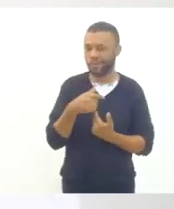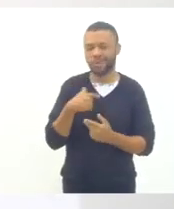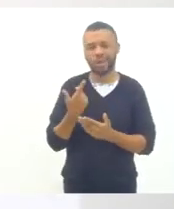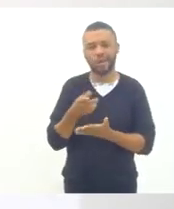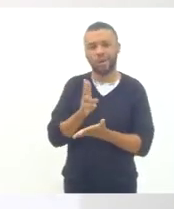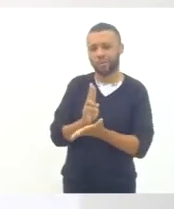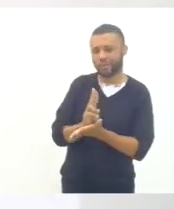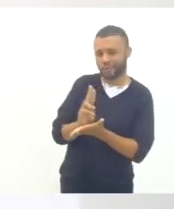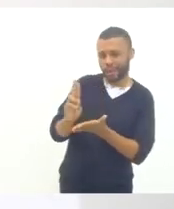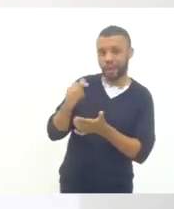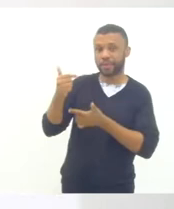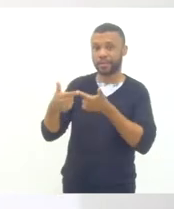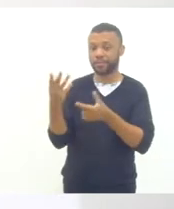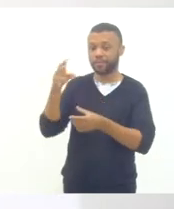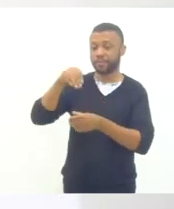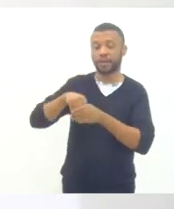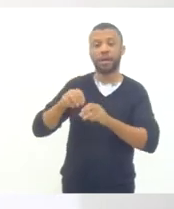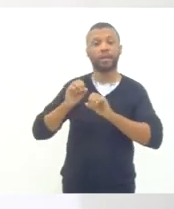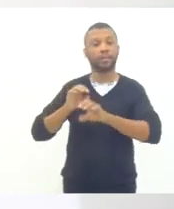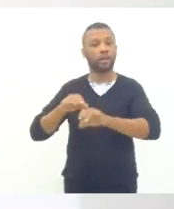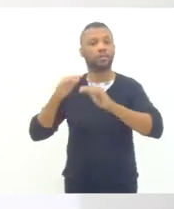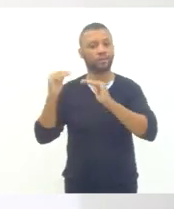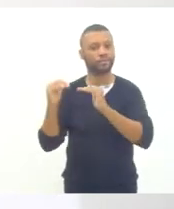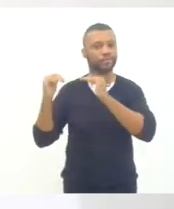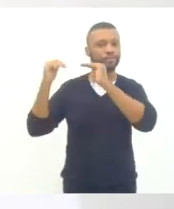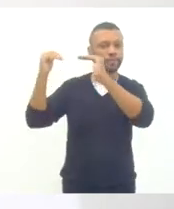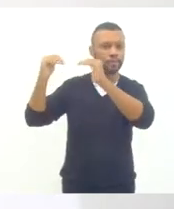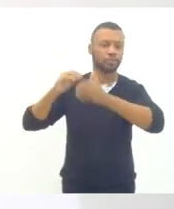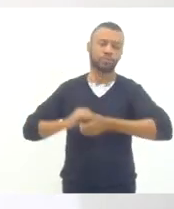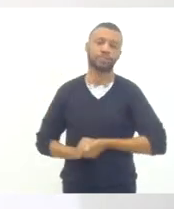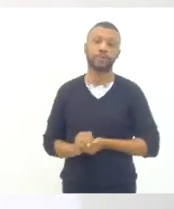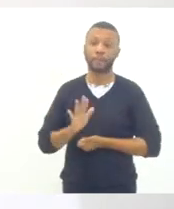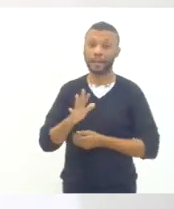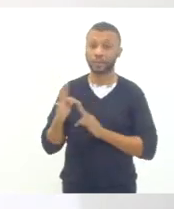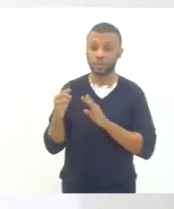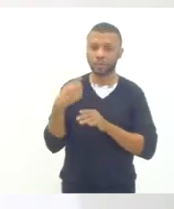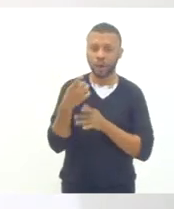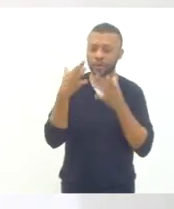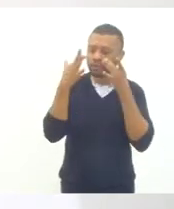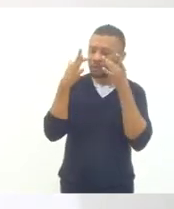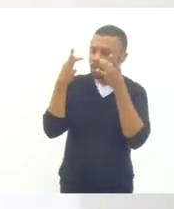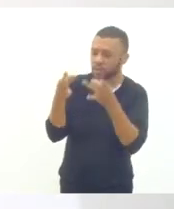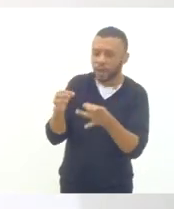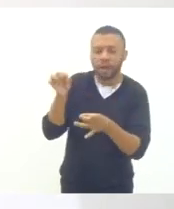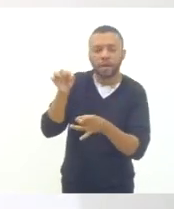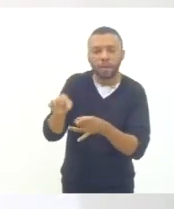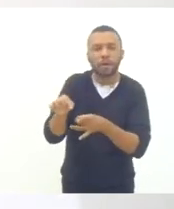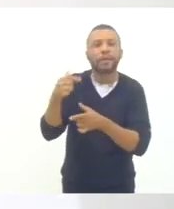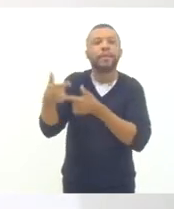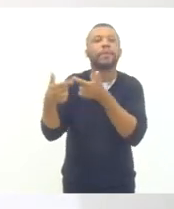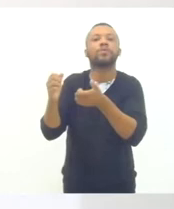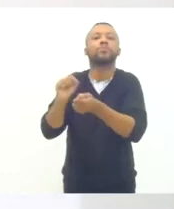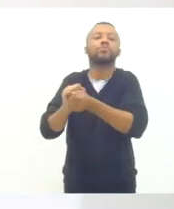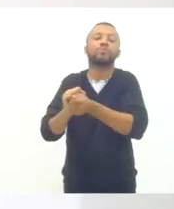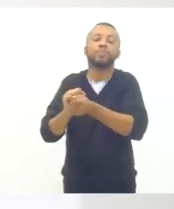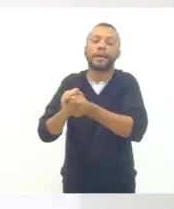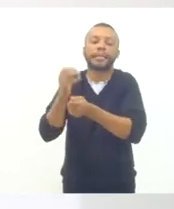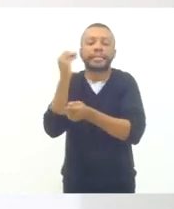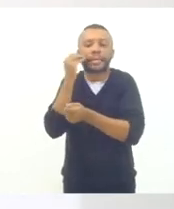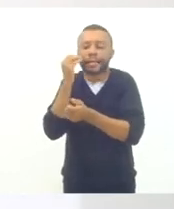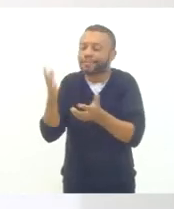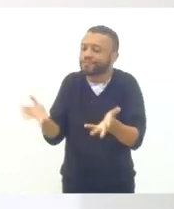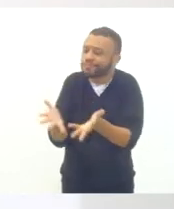trabalhando na educação superior, mas todos nós nos importarmos e trabalharmos juntos para retomar e priorizar